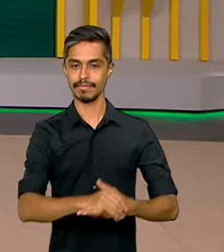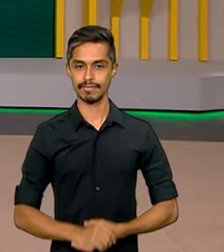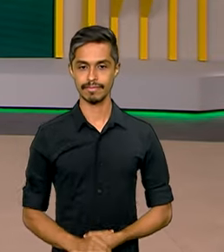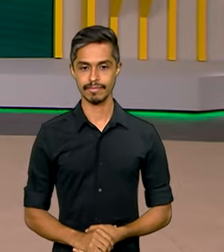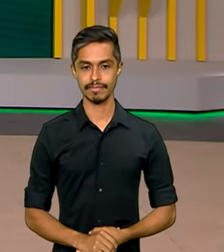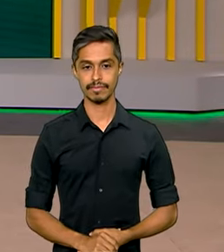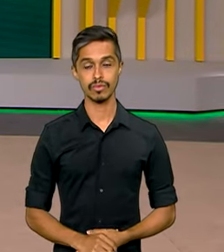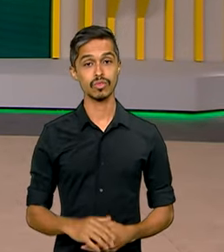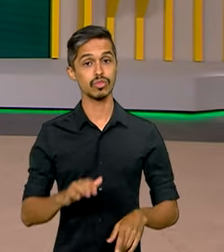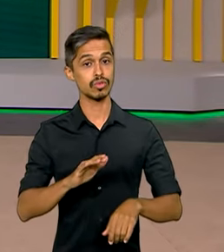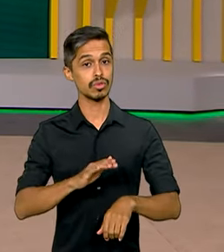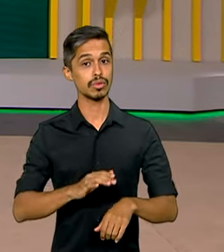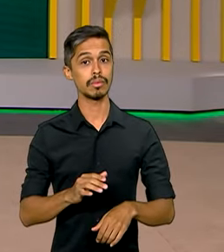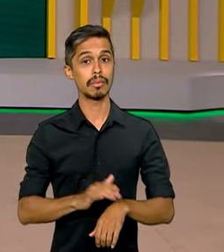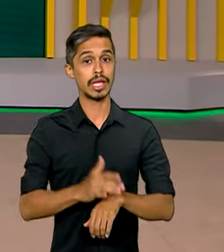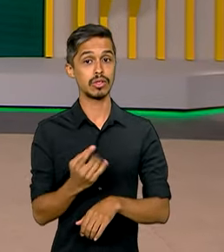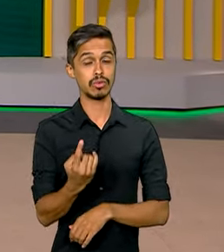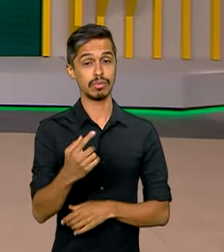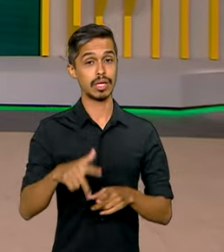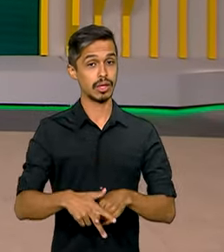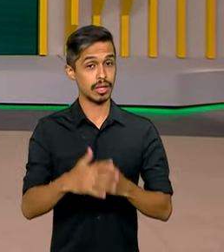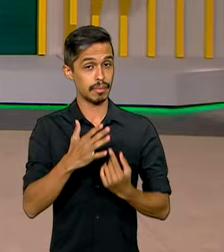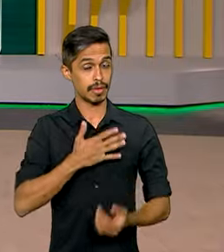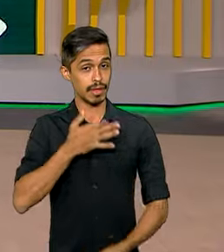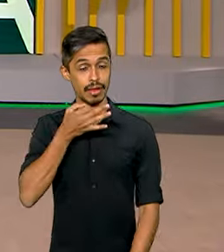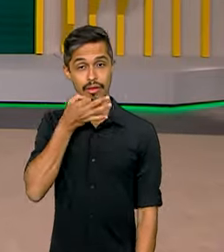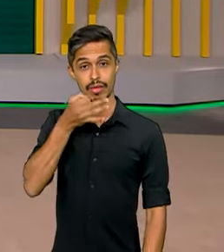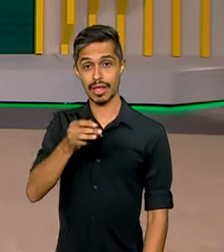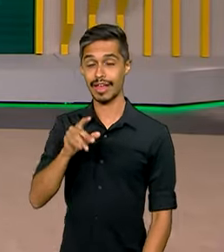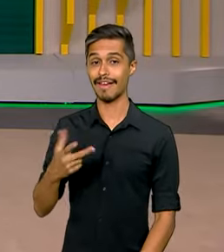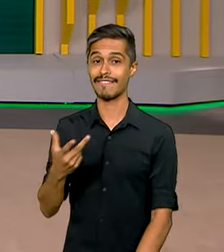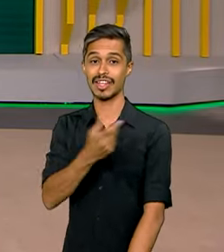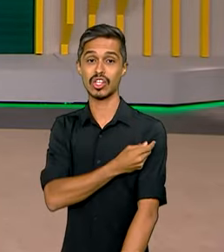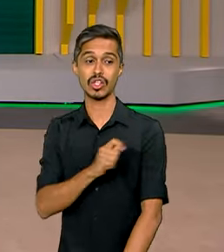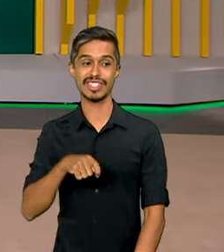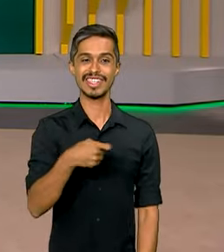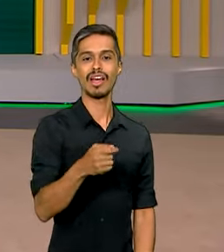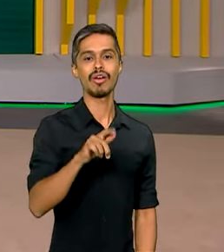Só uma correção na minha fala aqui. A vacina foi batizada de Quedenga.